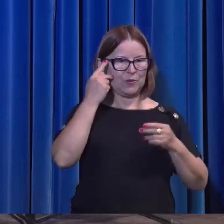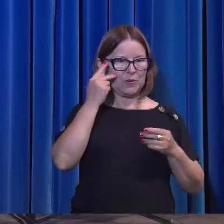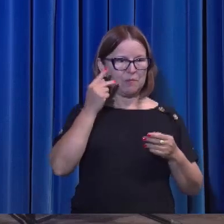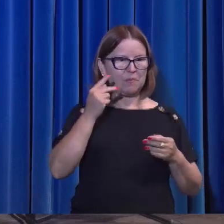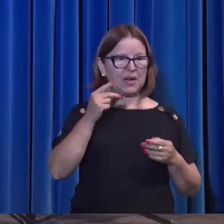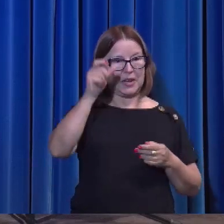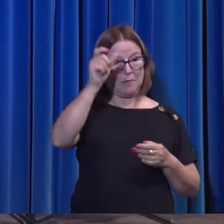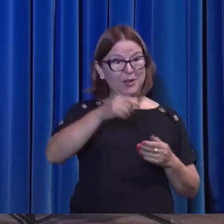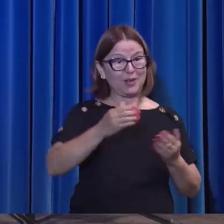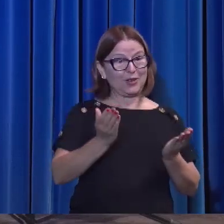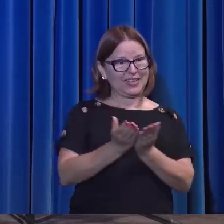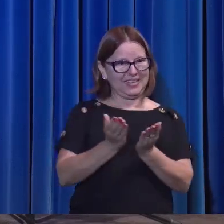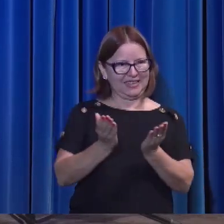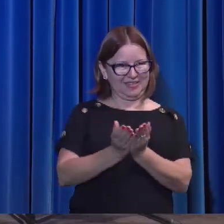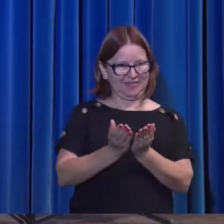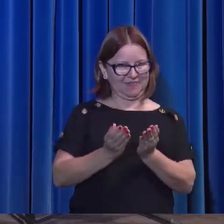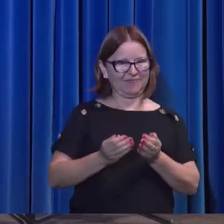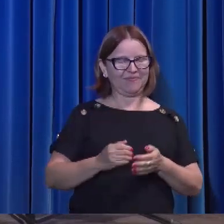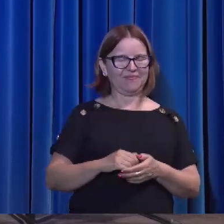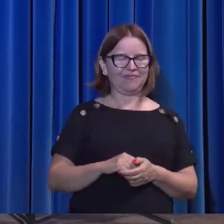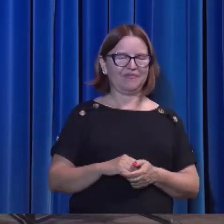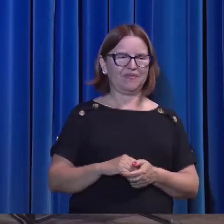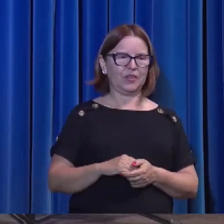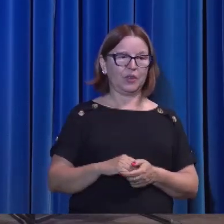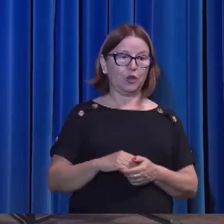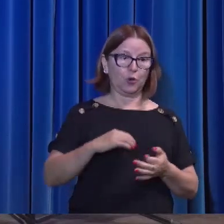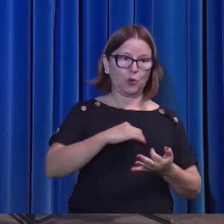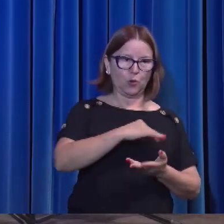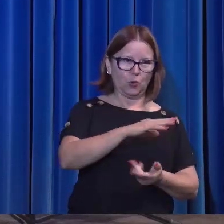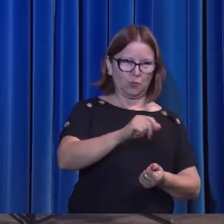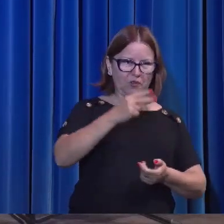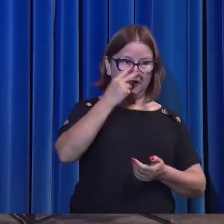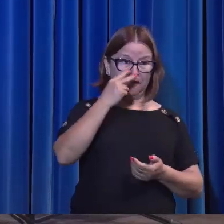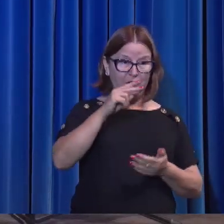O mundo poderia ver Jesus até na cruz.